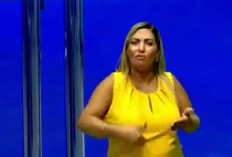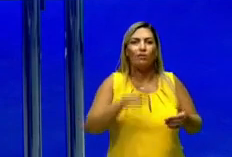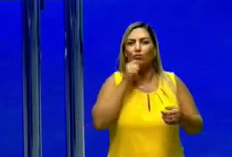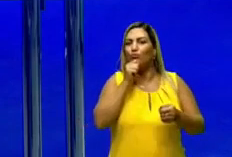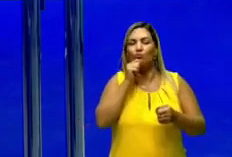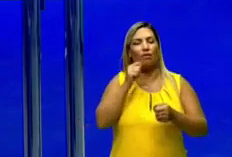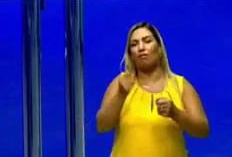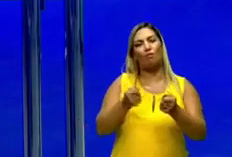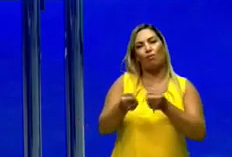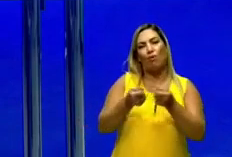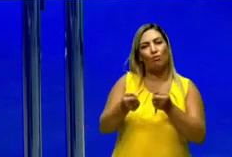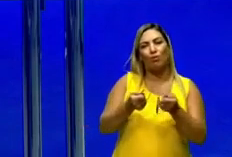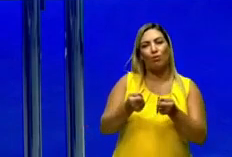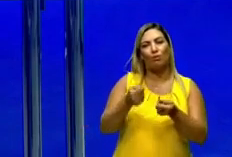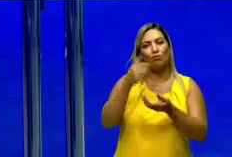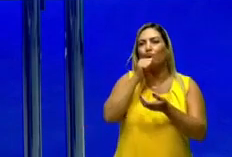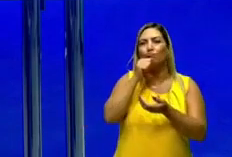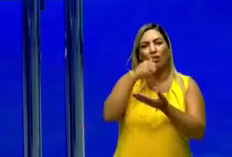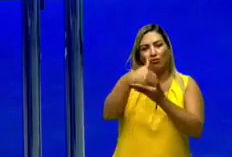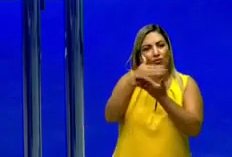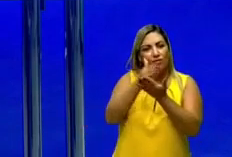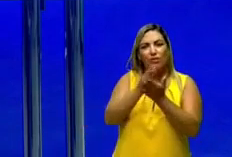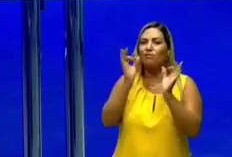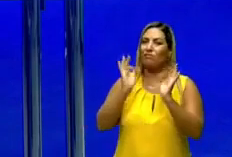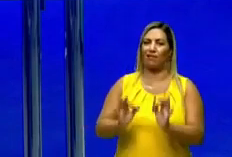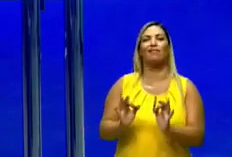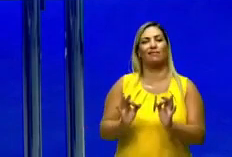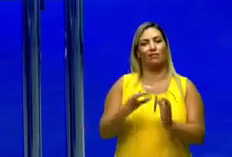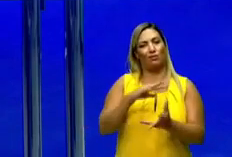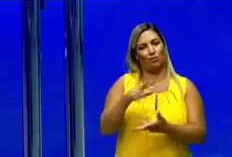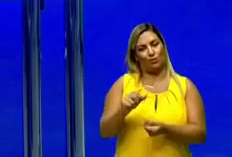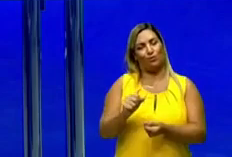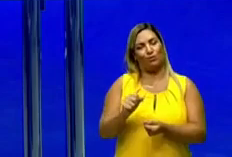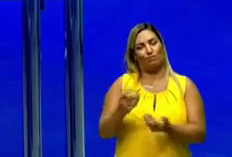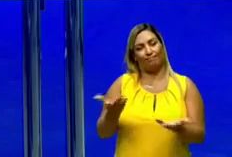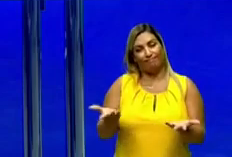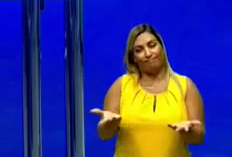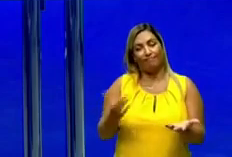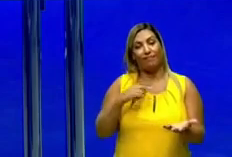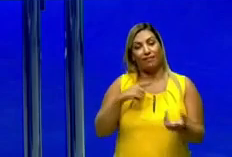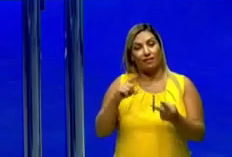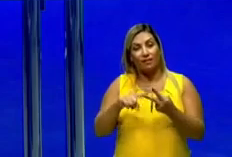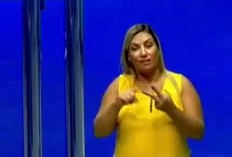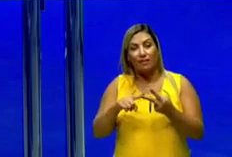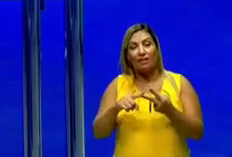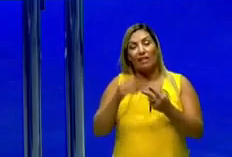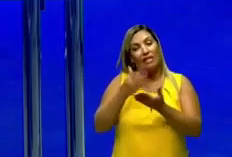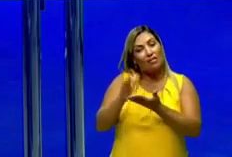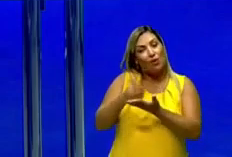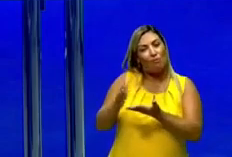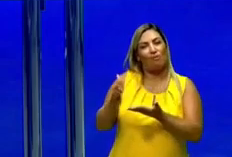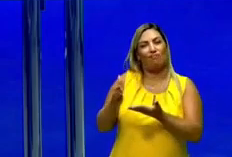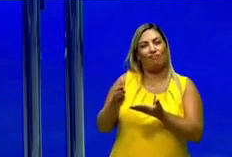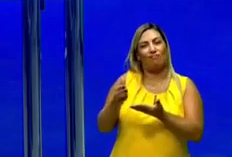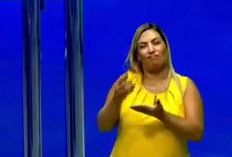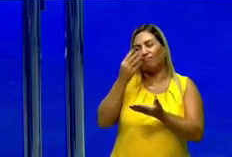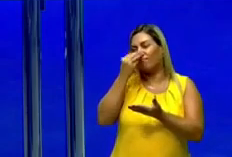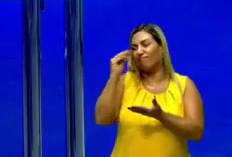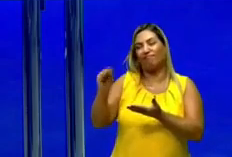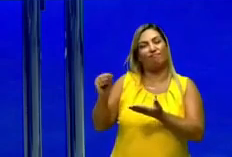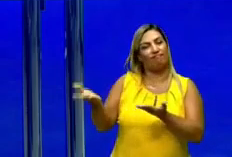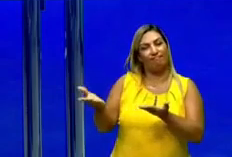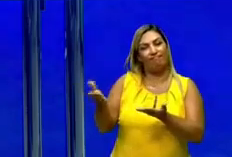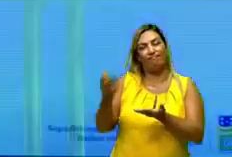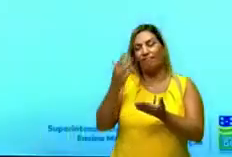uma boa distribuição desse alimento no mundo. E outra coisa é o desperdício, tá? Por